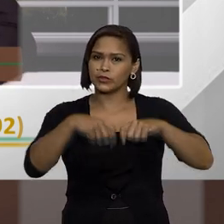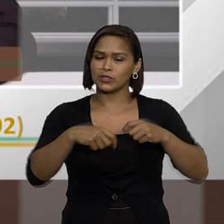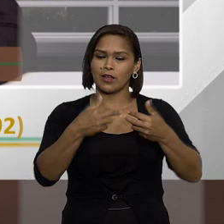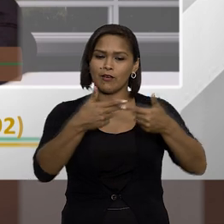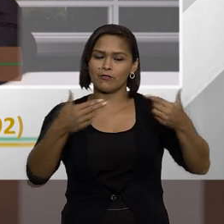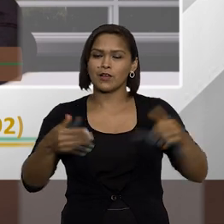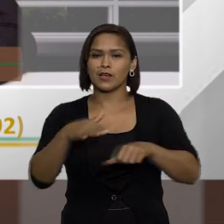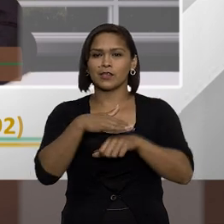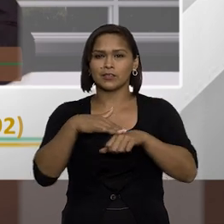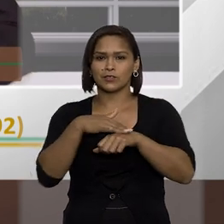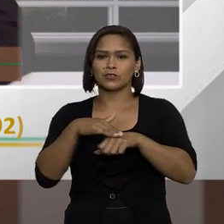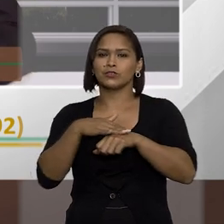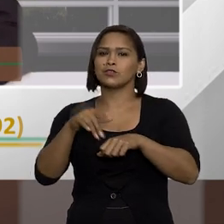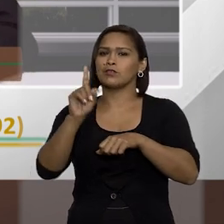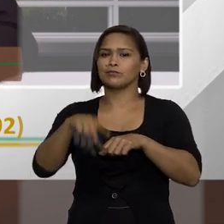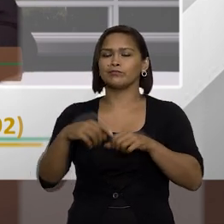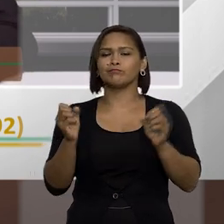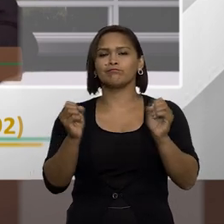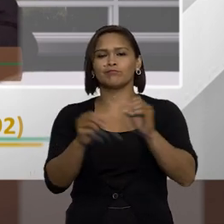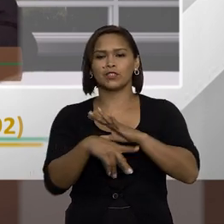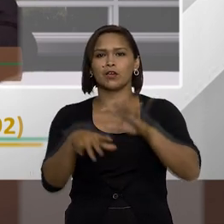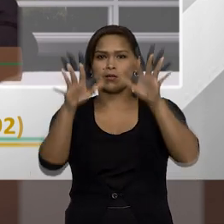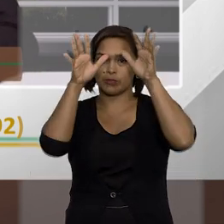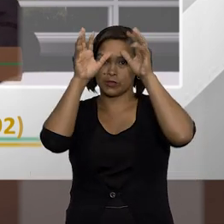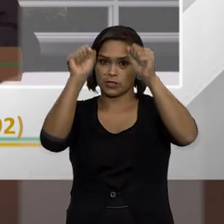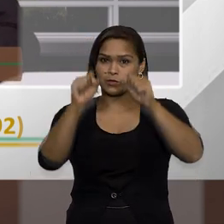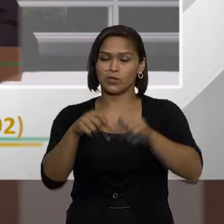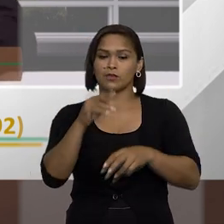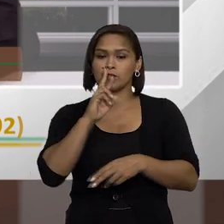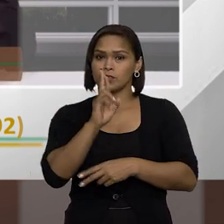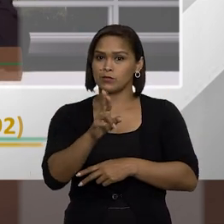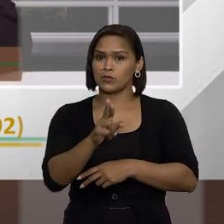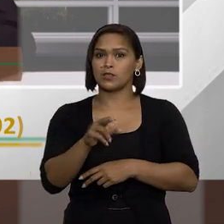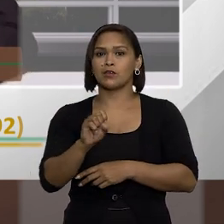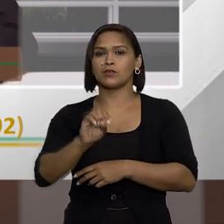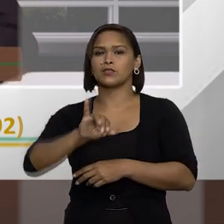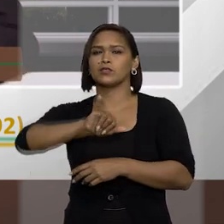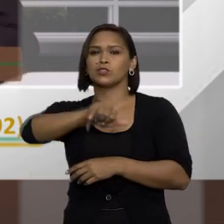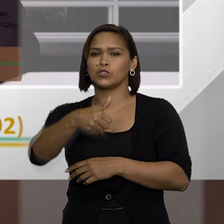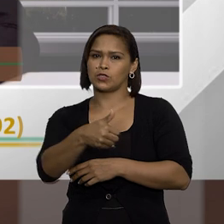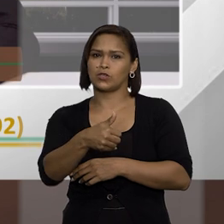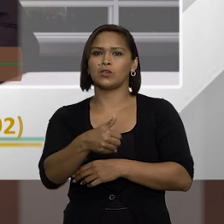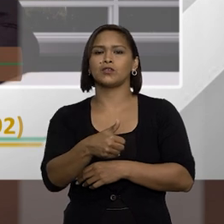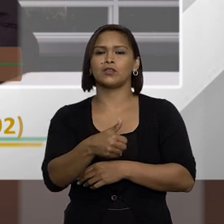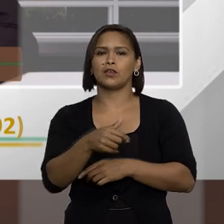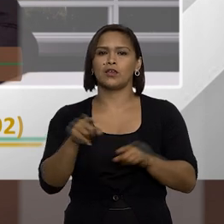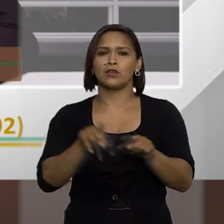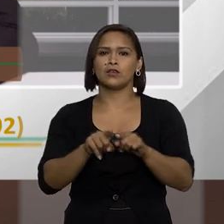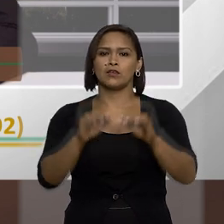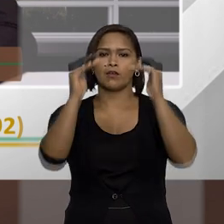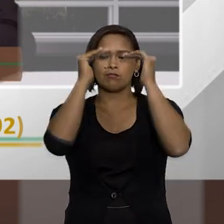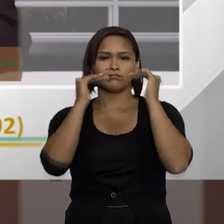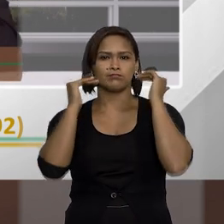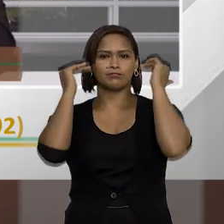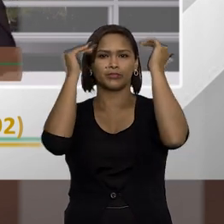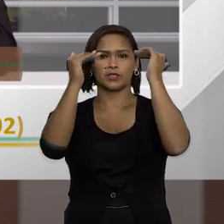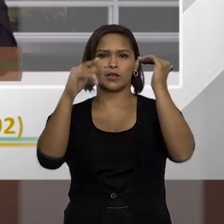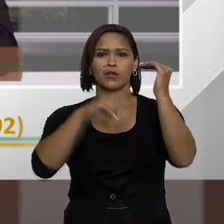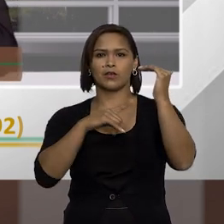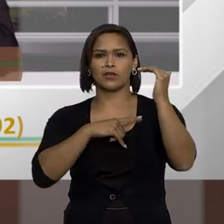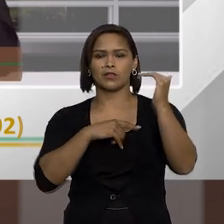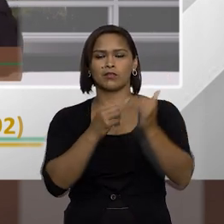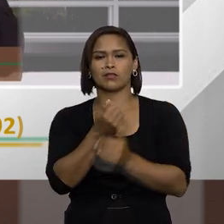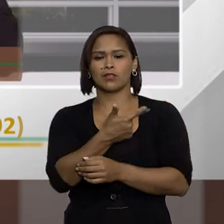para muita discussão e aí acaba sobrando para os tribunais superiores resolverem maiormente o STJ que é o tribunal que tem aí